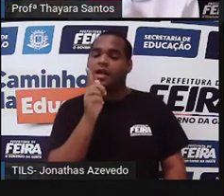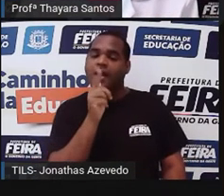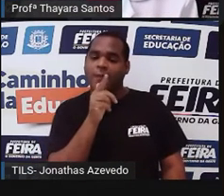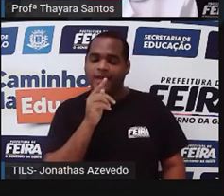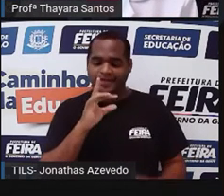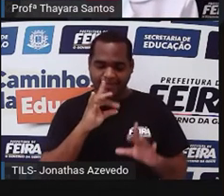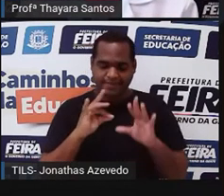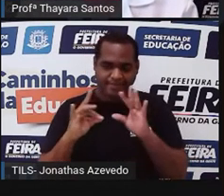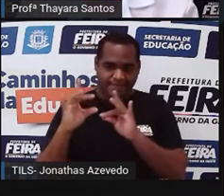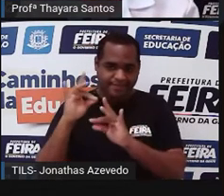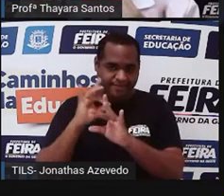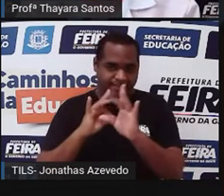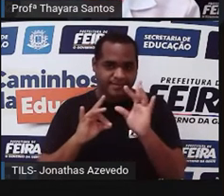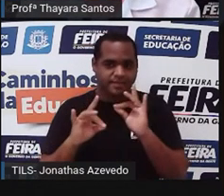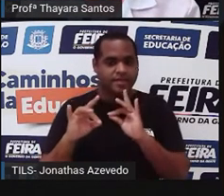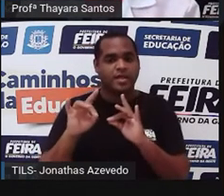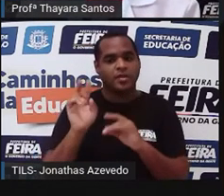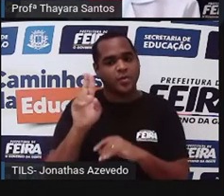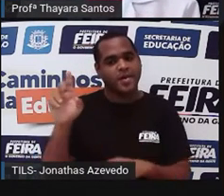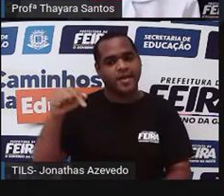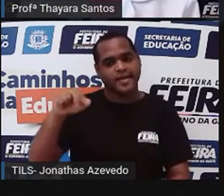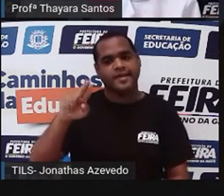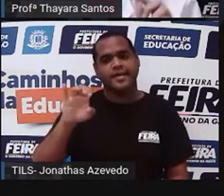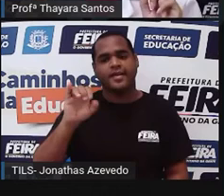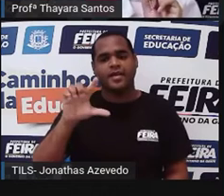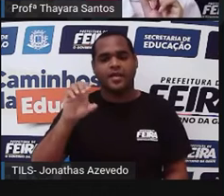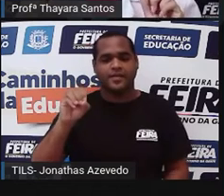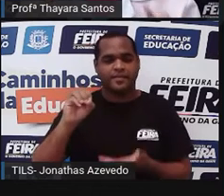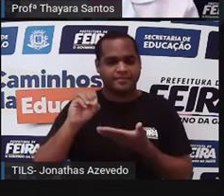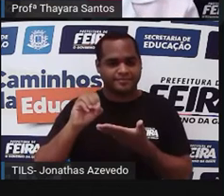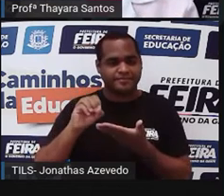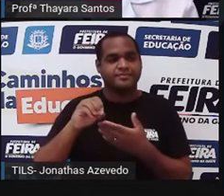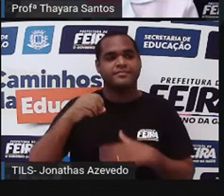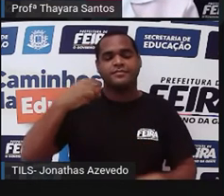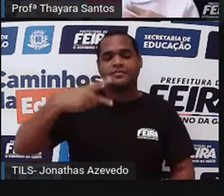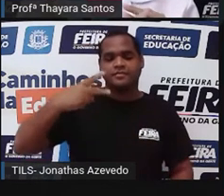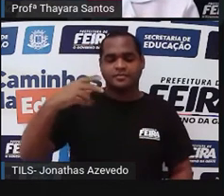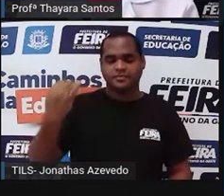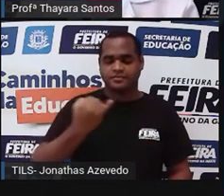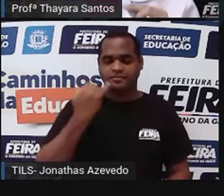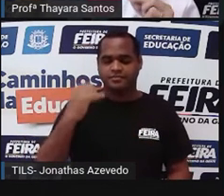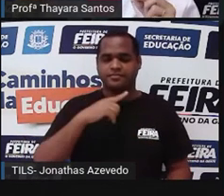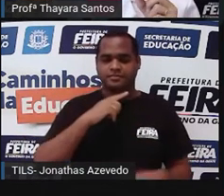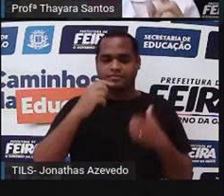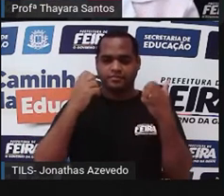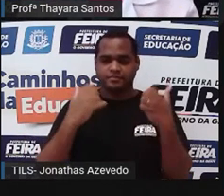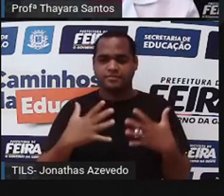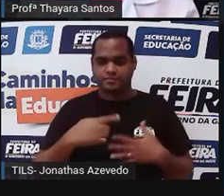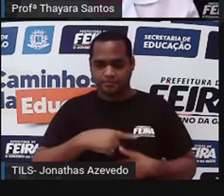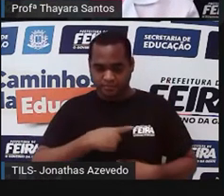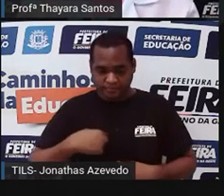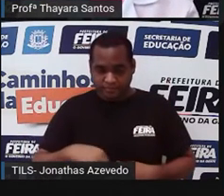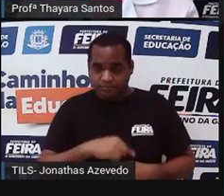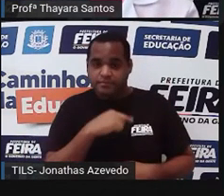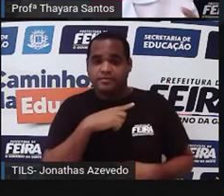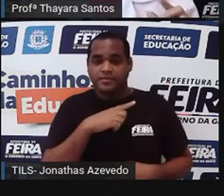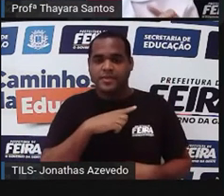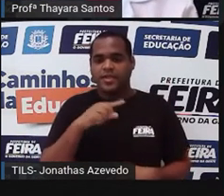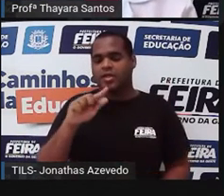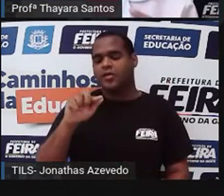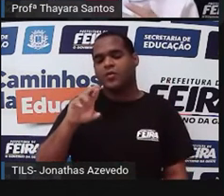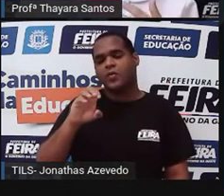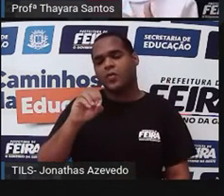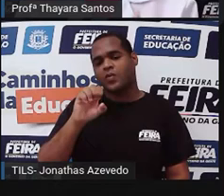nesse caso, a gente chama ele de quilo. E a segunda função do intestino grosso